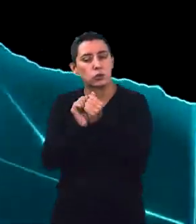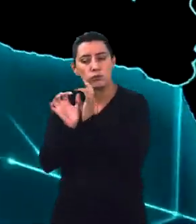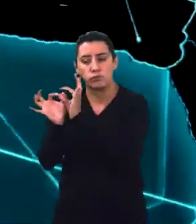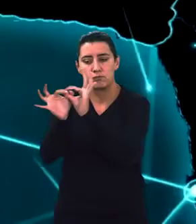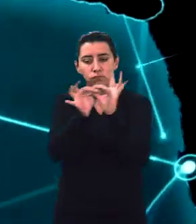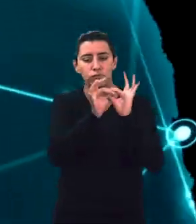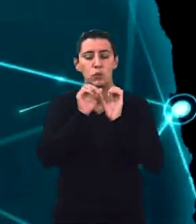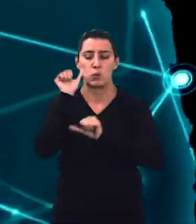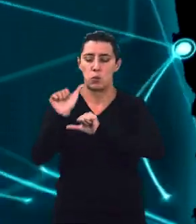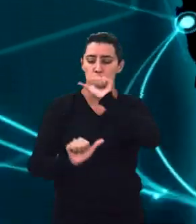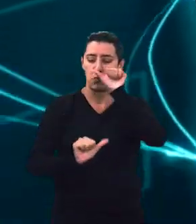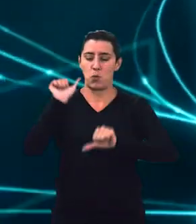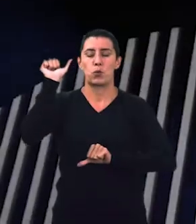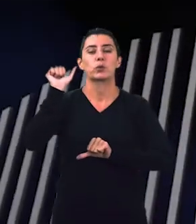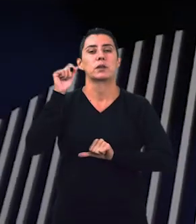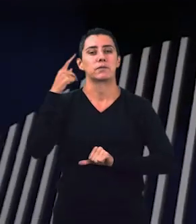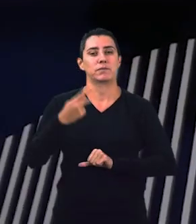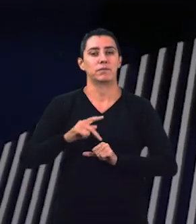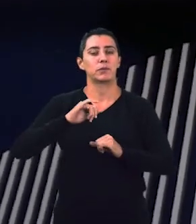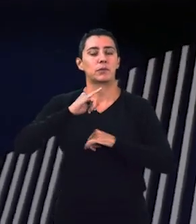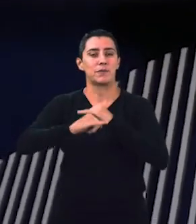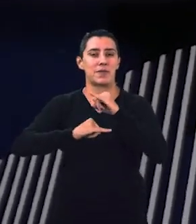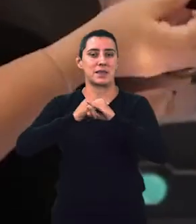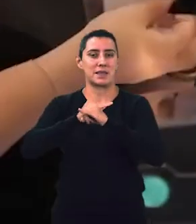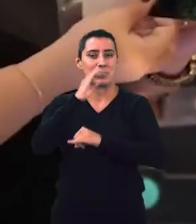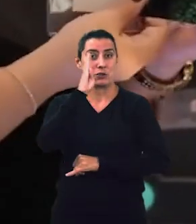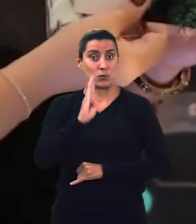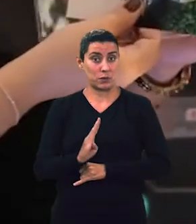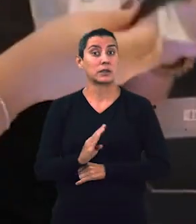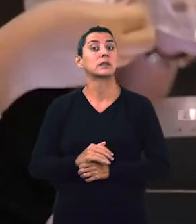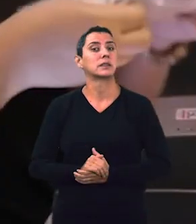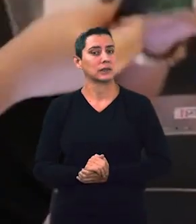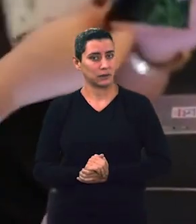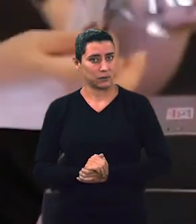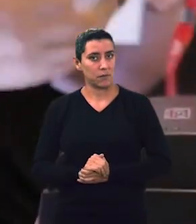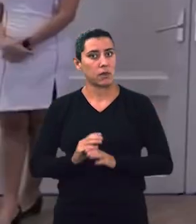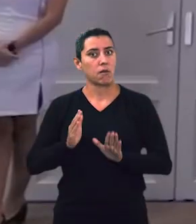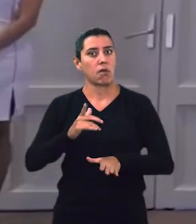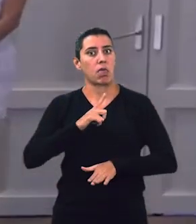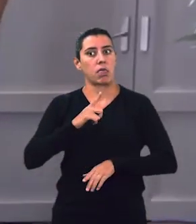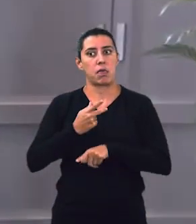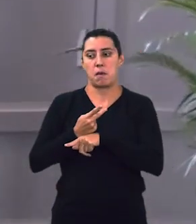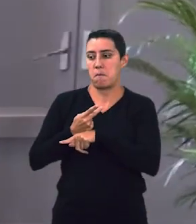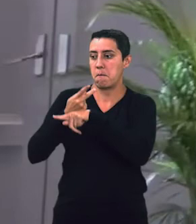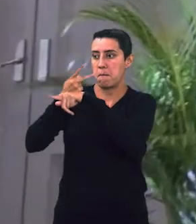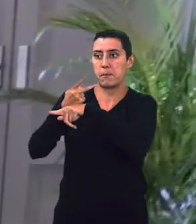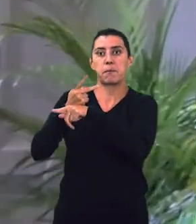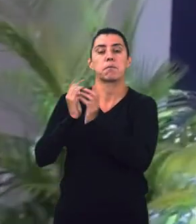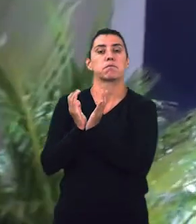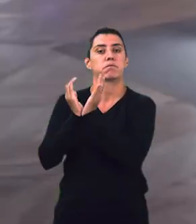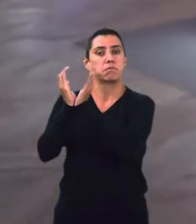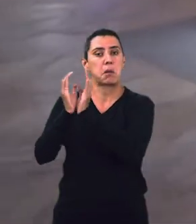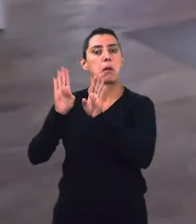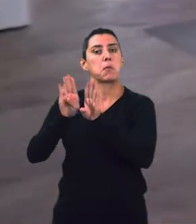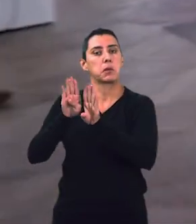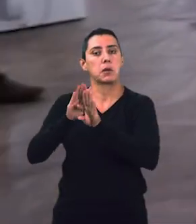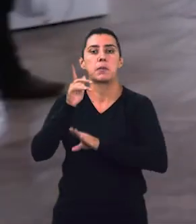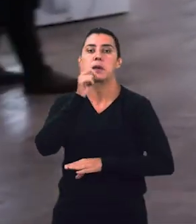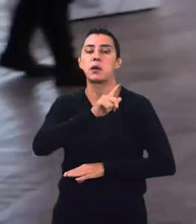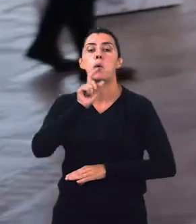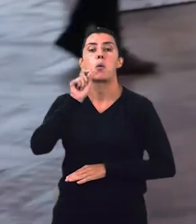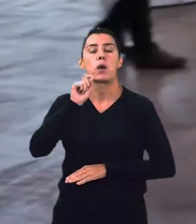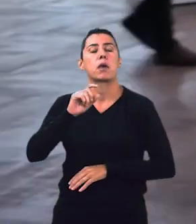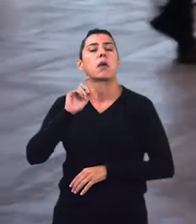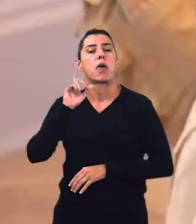digital do país. O mercado brasileiro também recebeu o Huawei Digital Power com soluções de energia